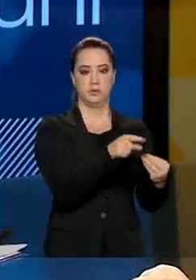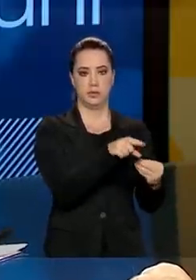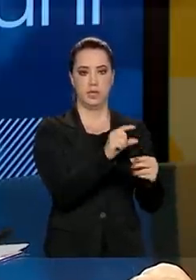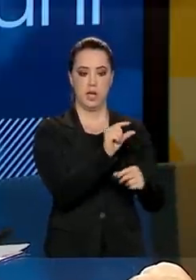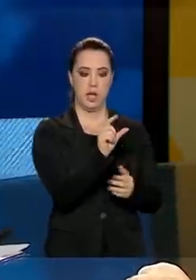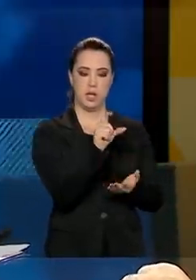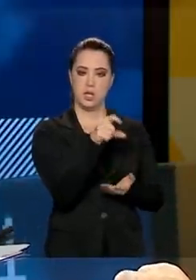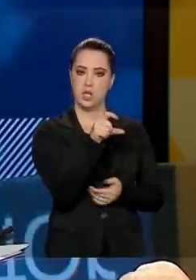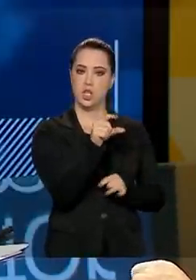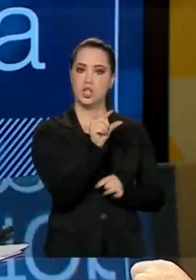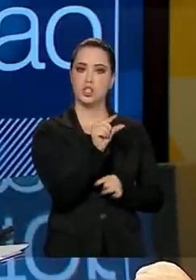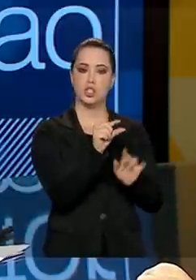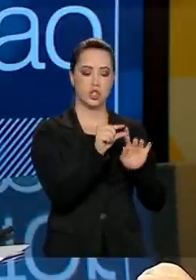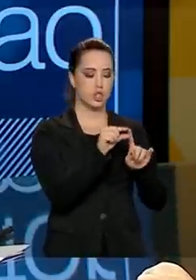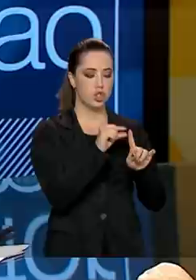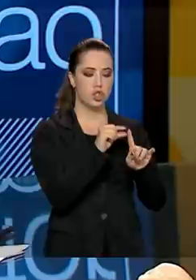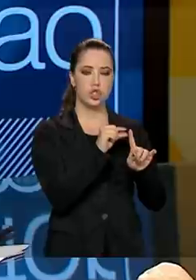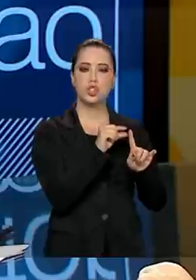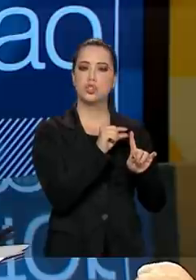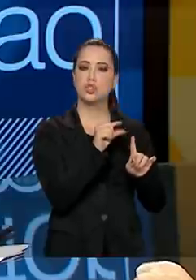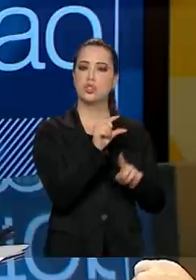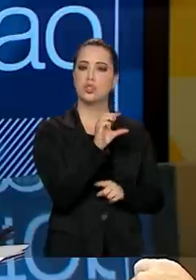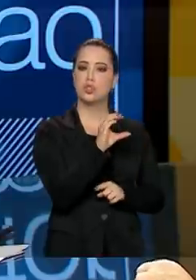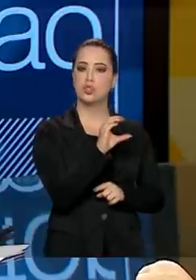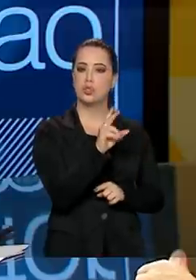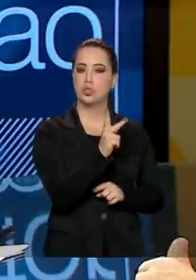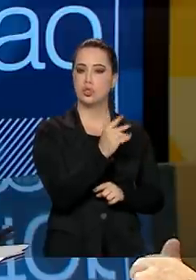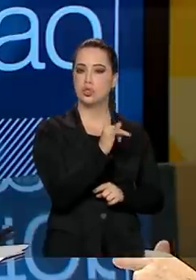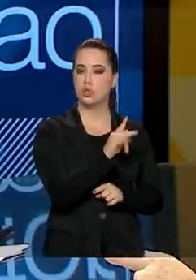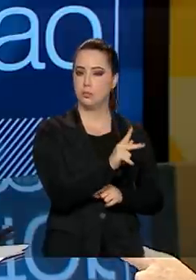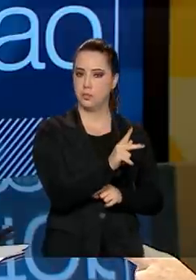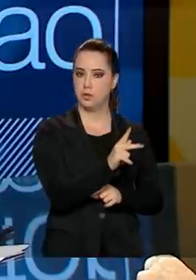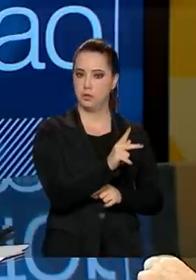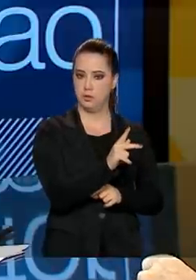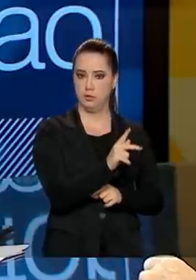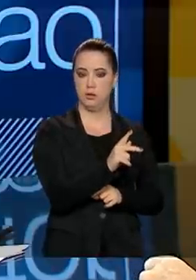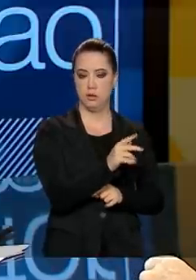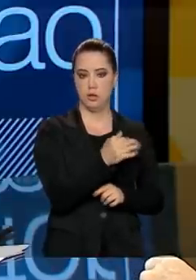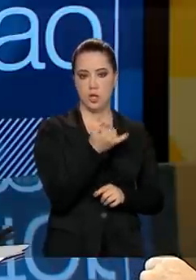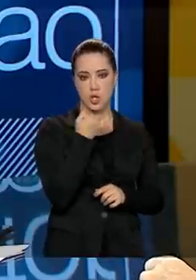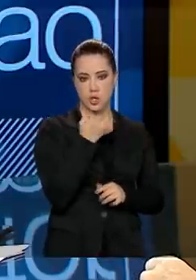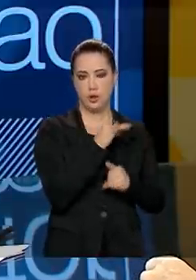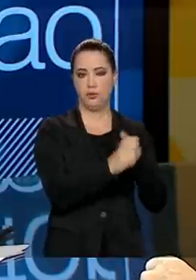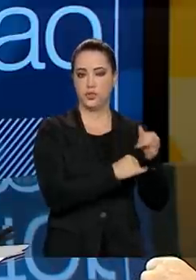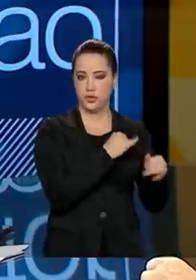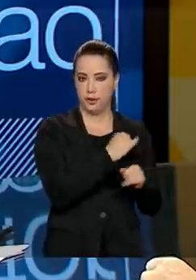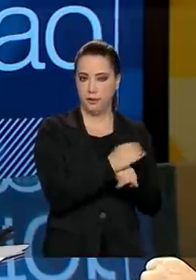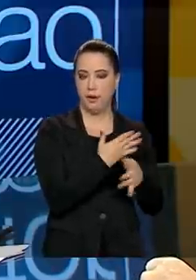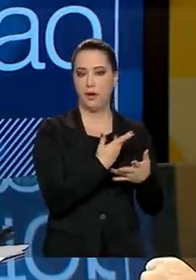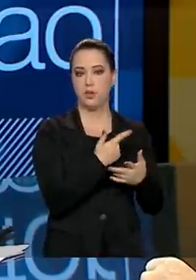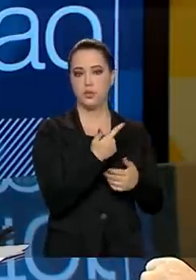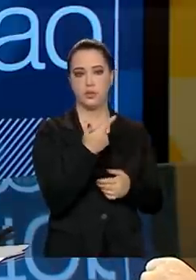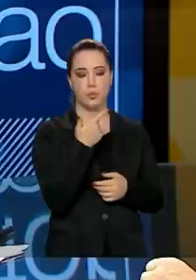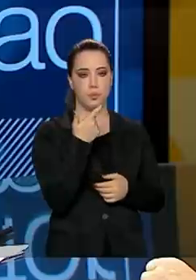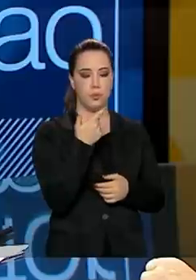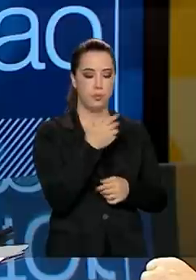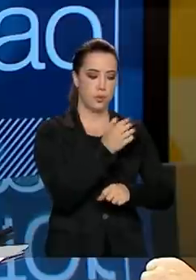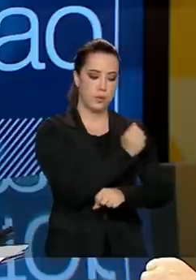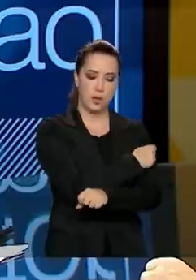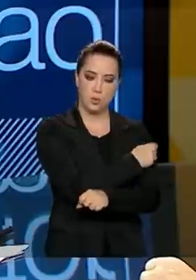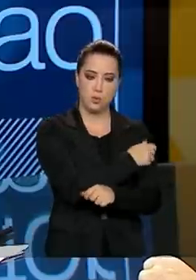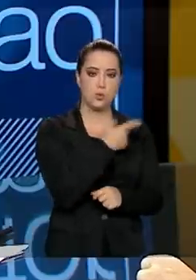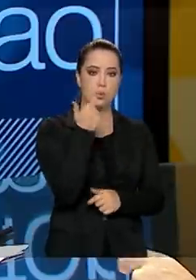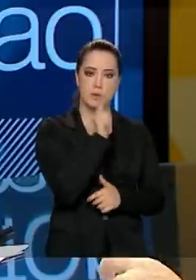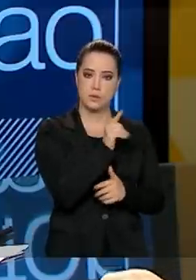chips para alunos conseguirem continuar tendo as aulas remotas e, se eu não me engano,